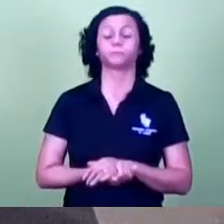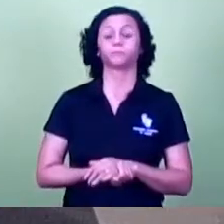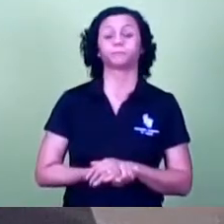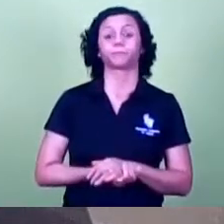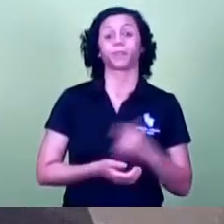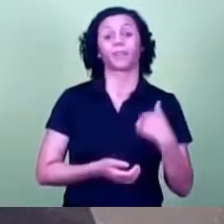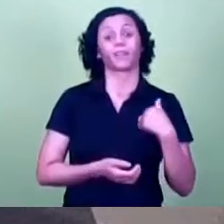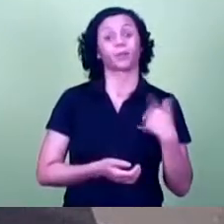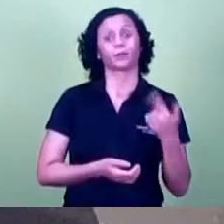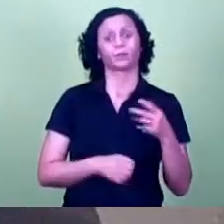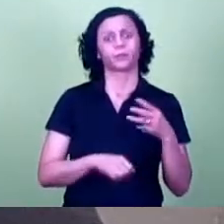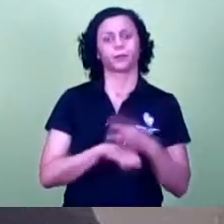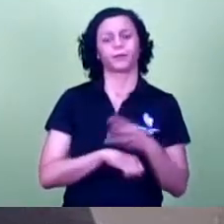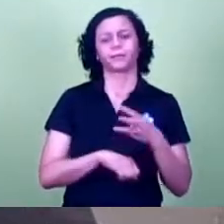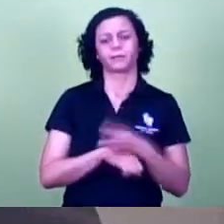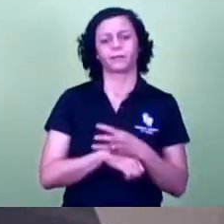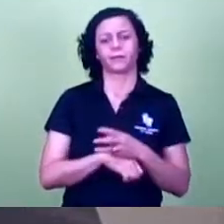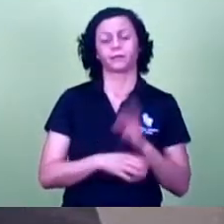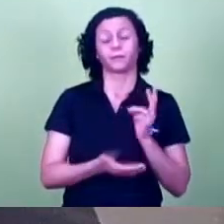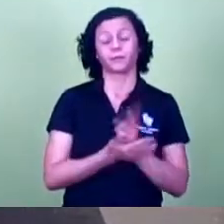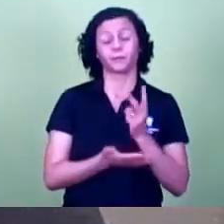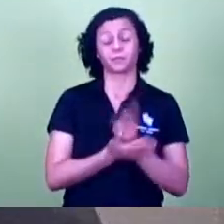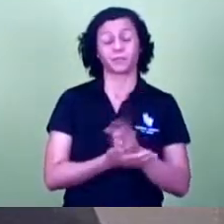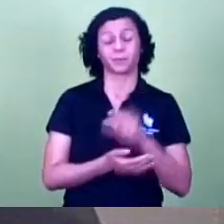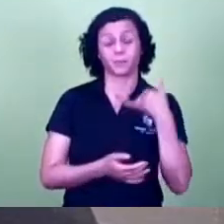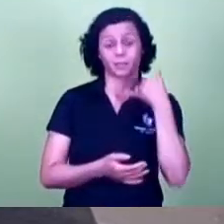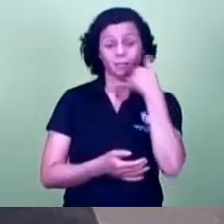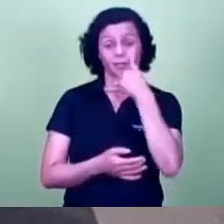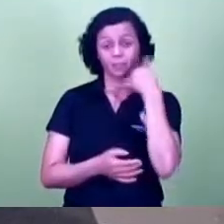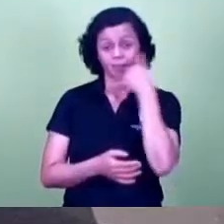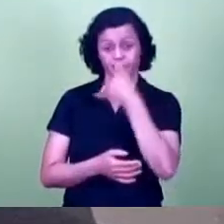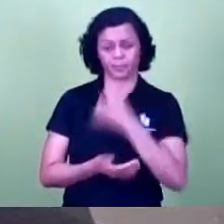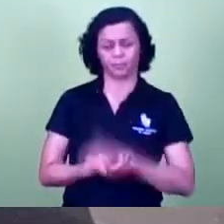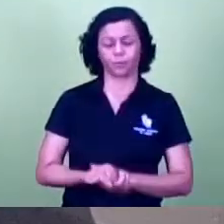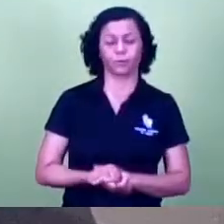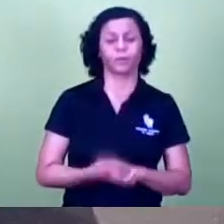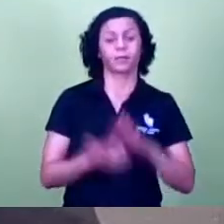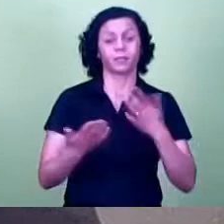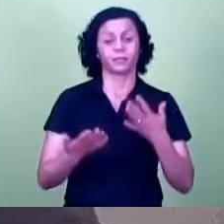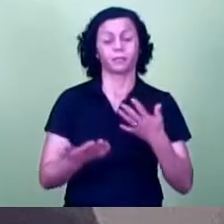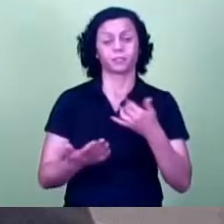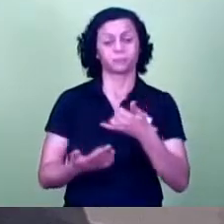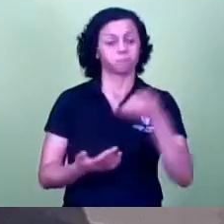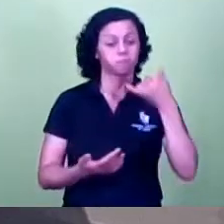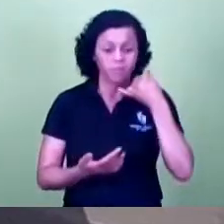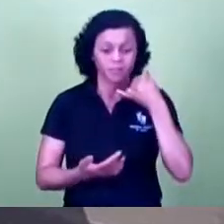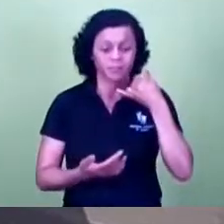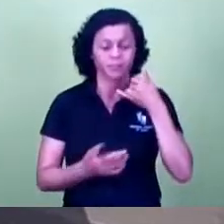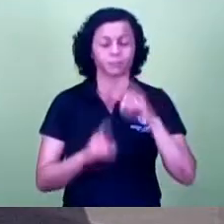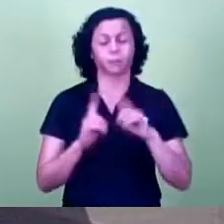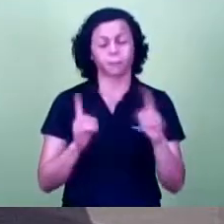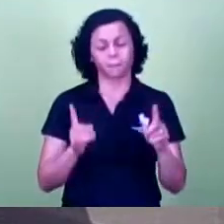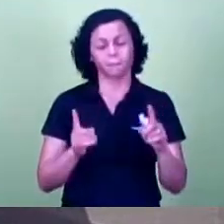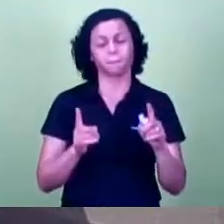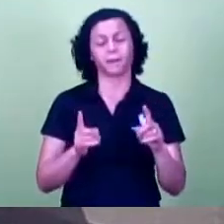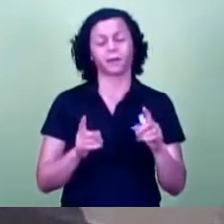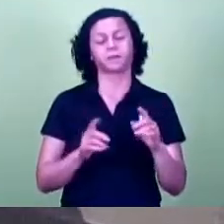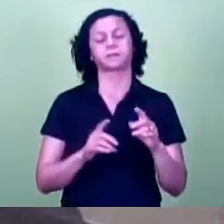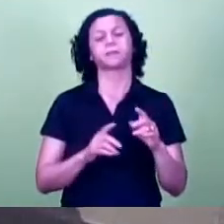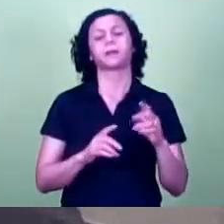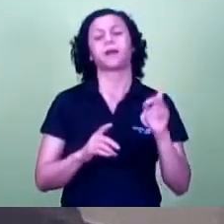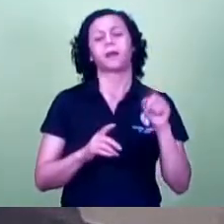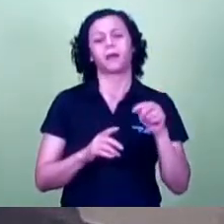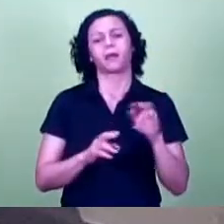o whatsapp mas faço sempre a ligação mas vossa excelência não o atendeu naquele momento foi representante lá desta casa também o